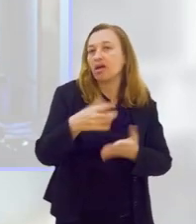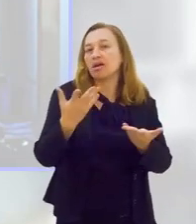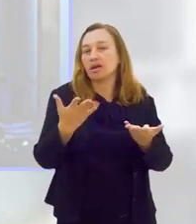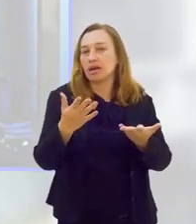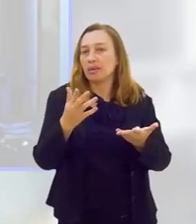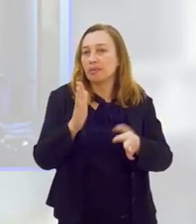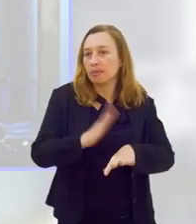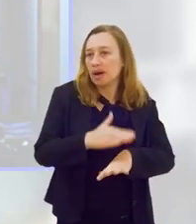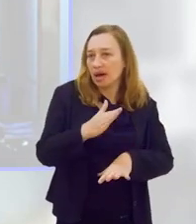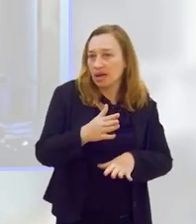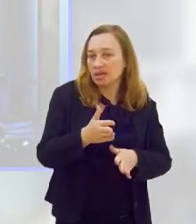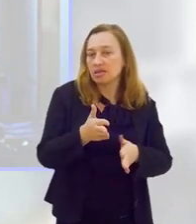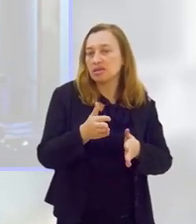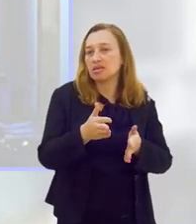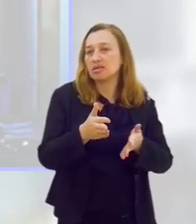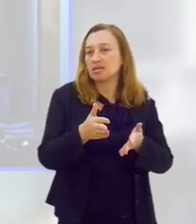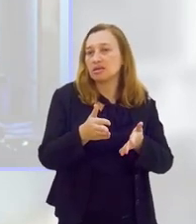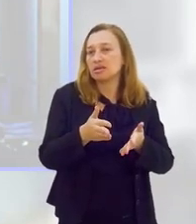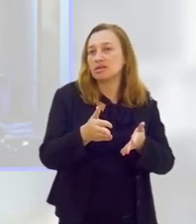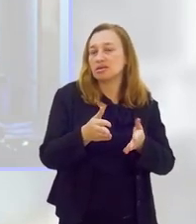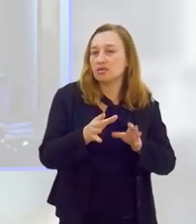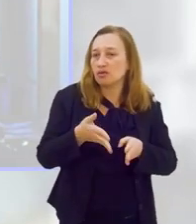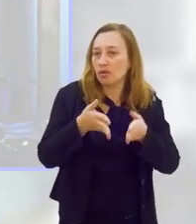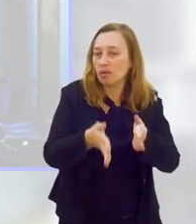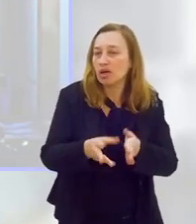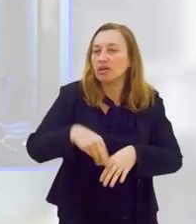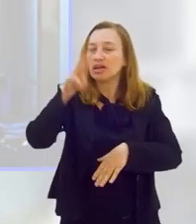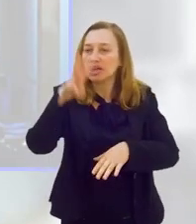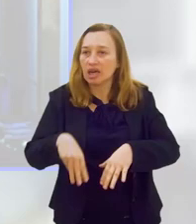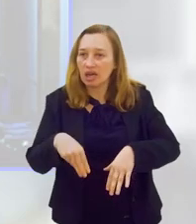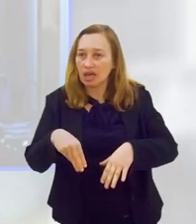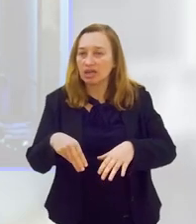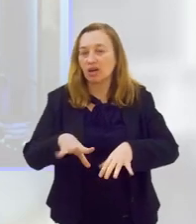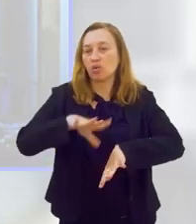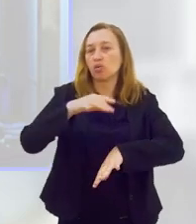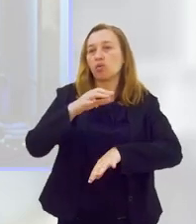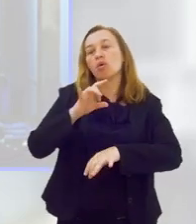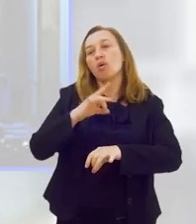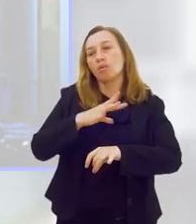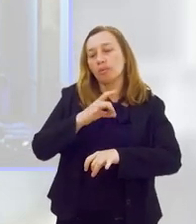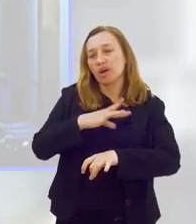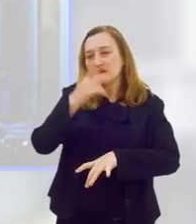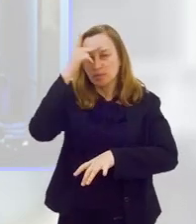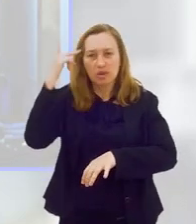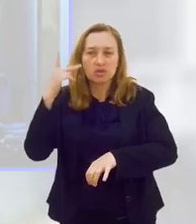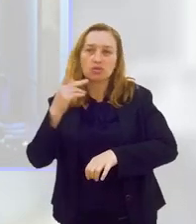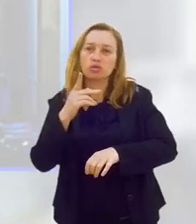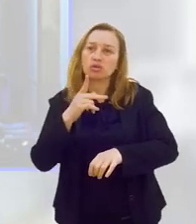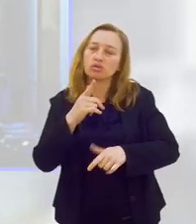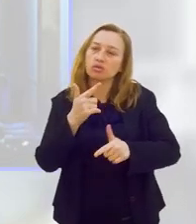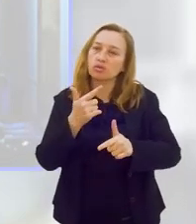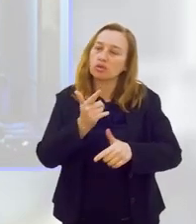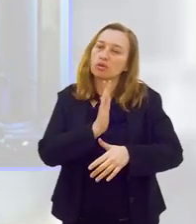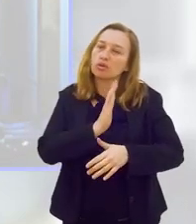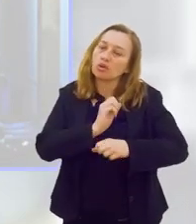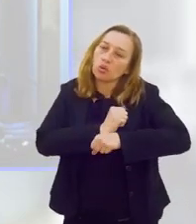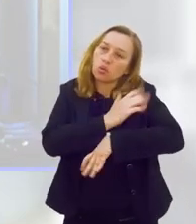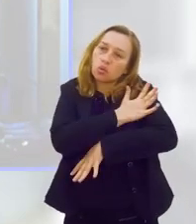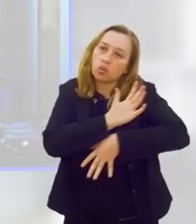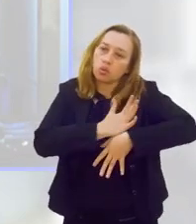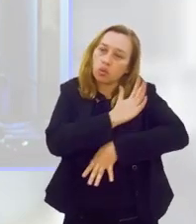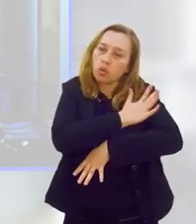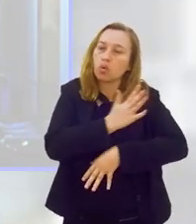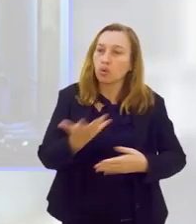cardiovasculares. Existe uma dúvida se só os aeróbicos funcionam nesse sentido ou se quem faz musculação também